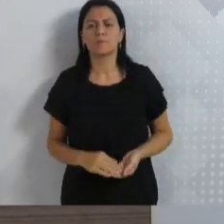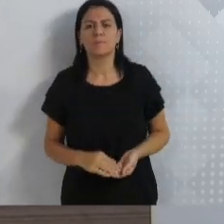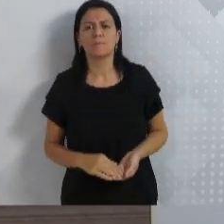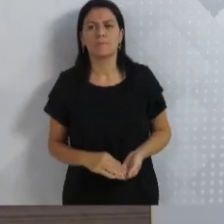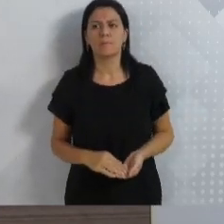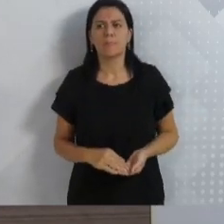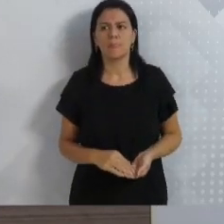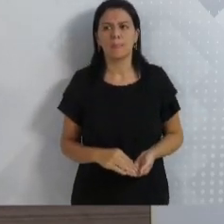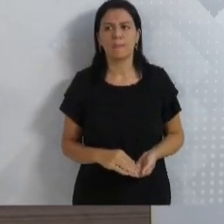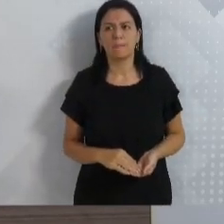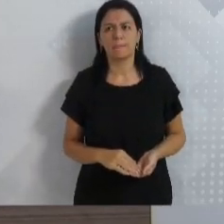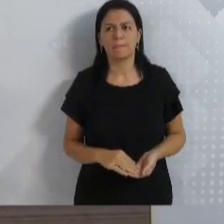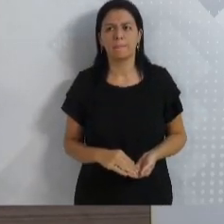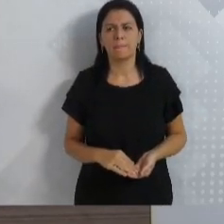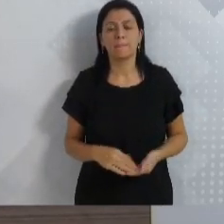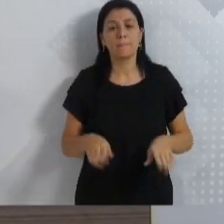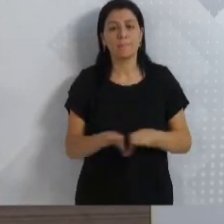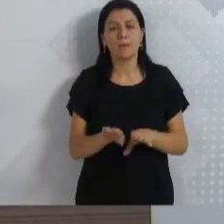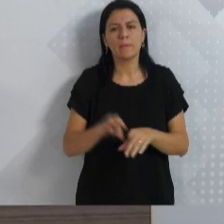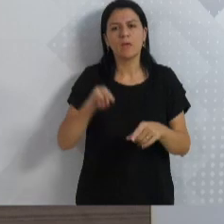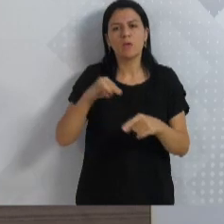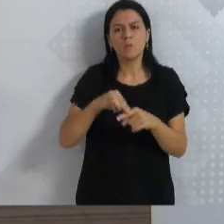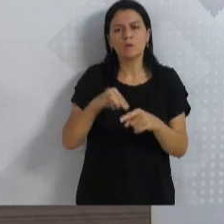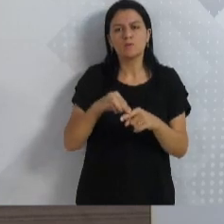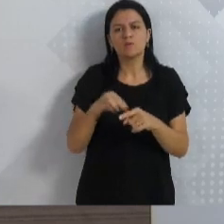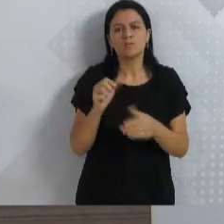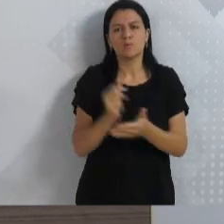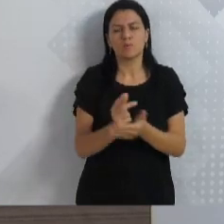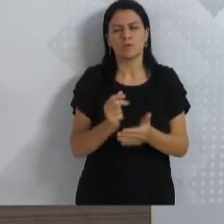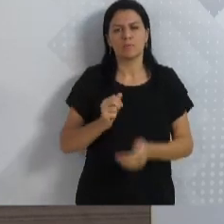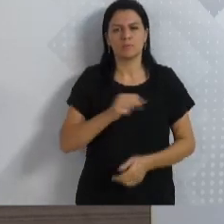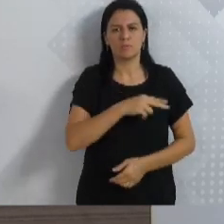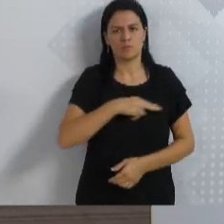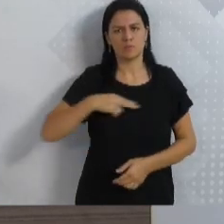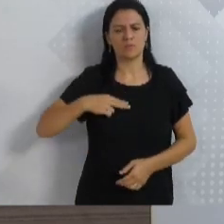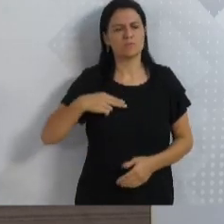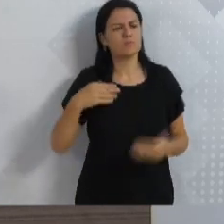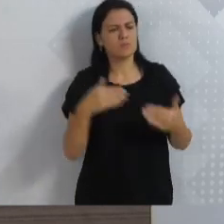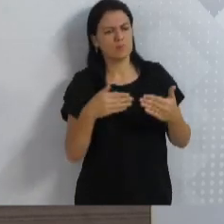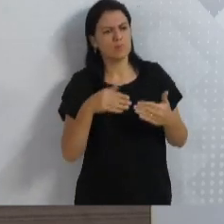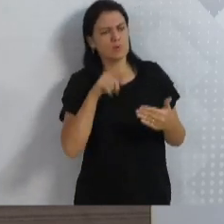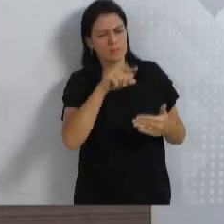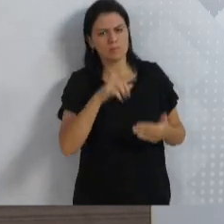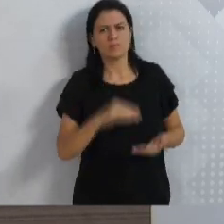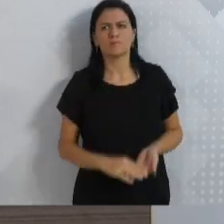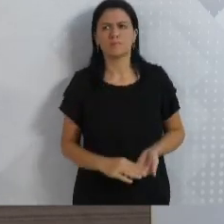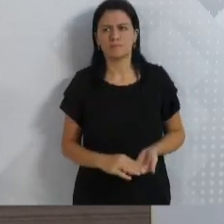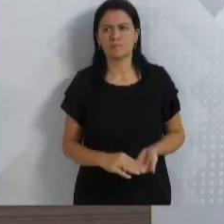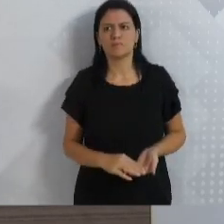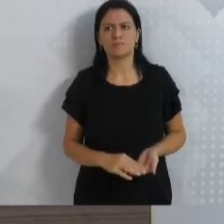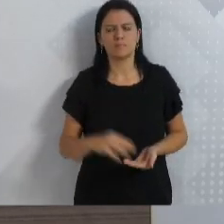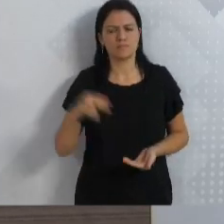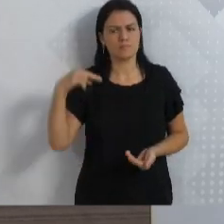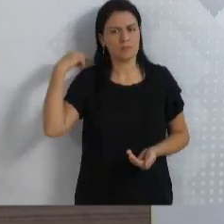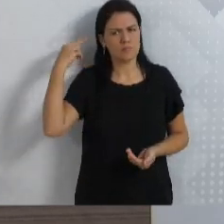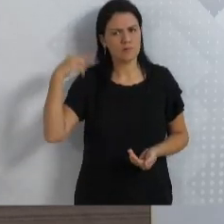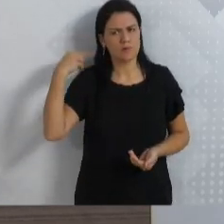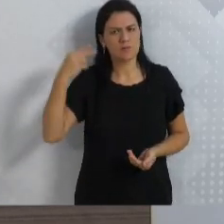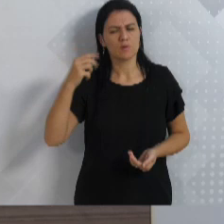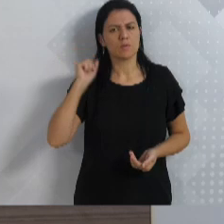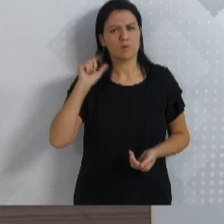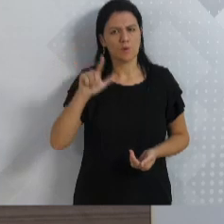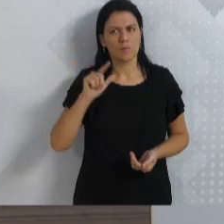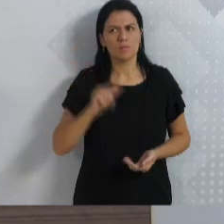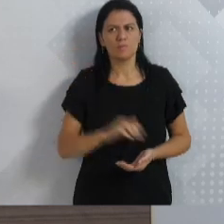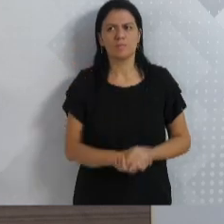municipalização do SESI, eu concordo contigo, meu nobre vereador Maurício